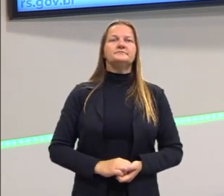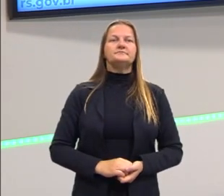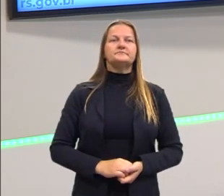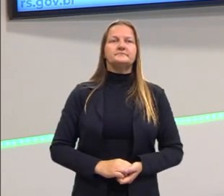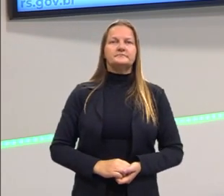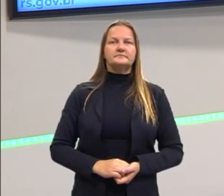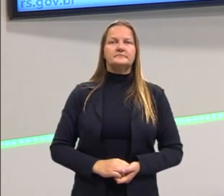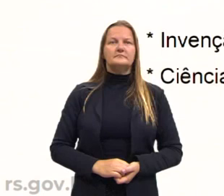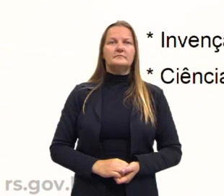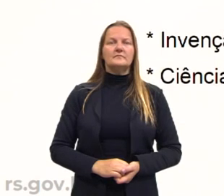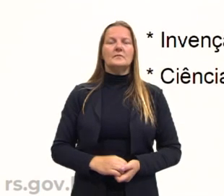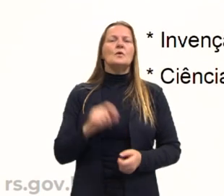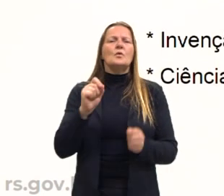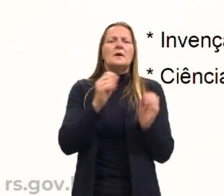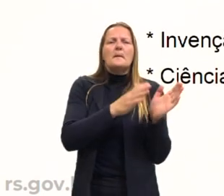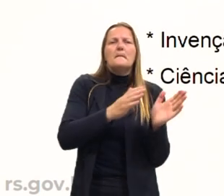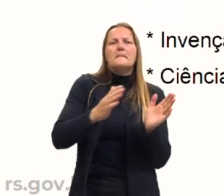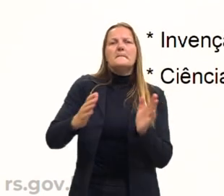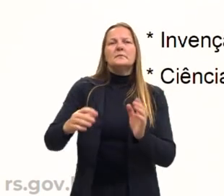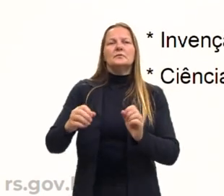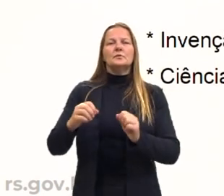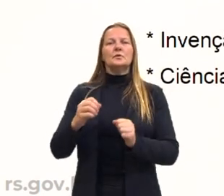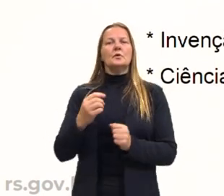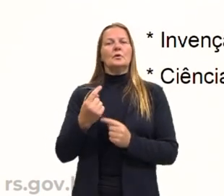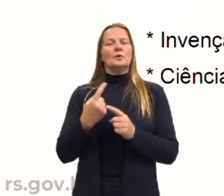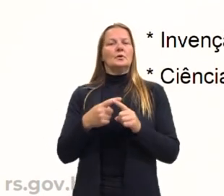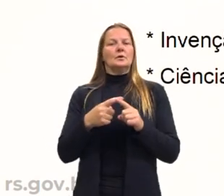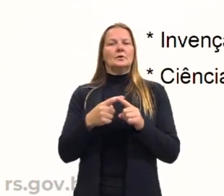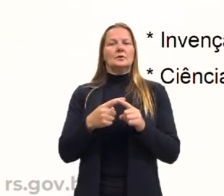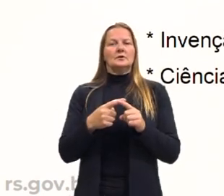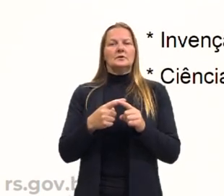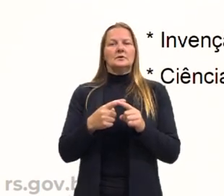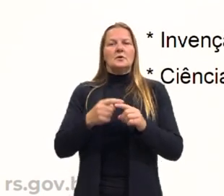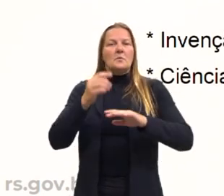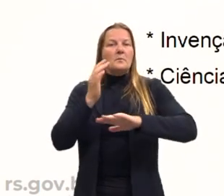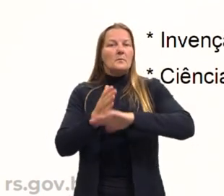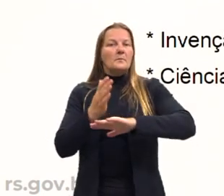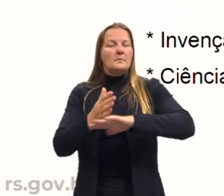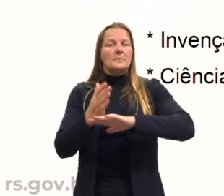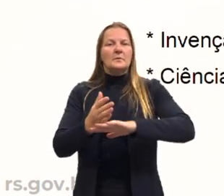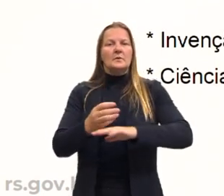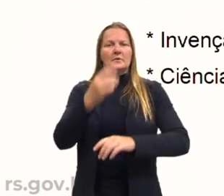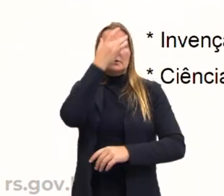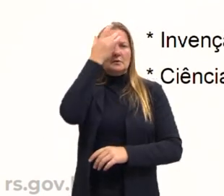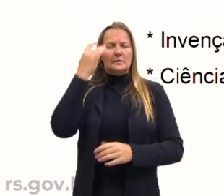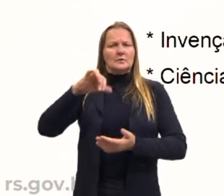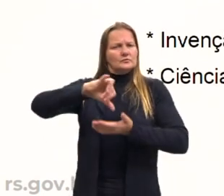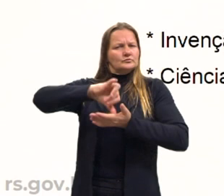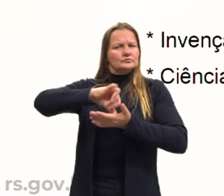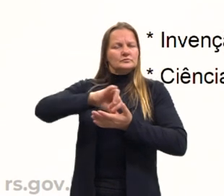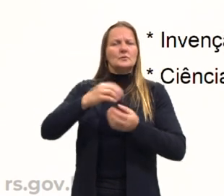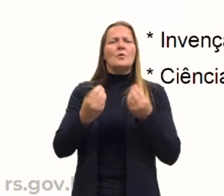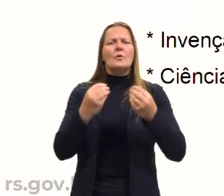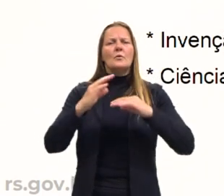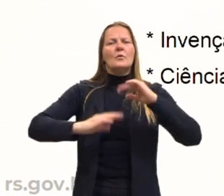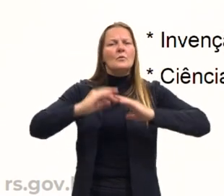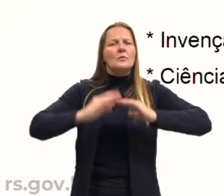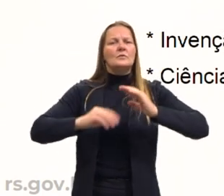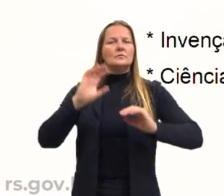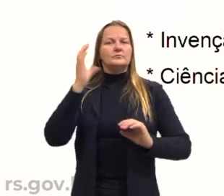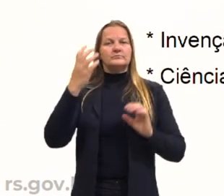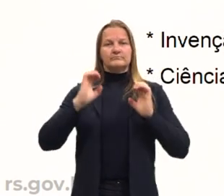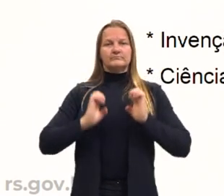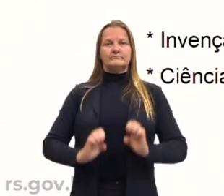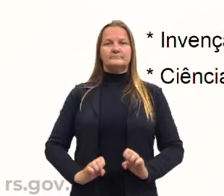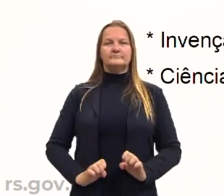como eu falei, então, o que é o período moderno? Então, o ser humano como centro das suas decisões éticas, ator de suas decisões,